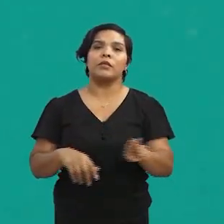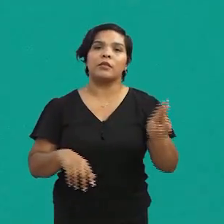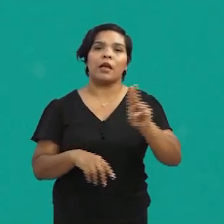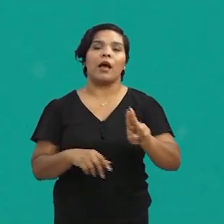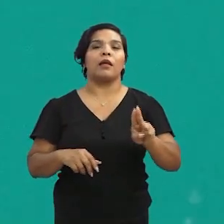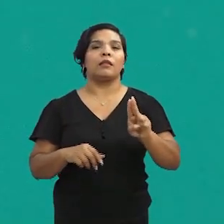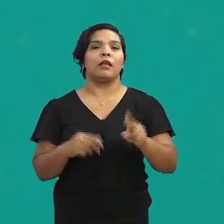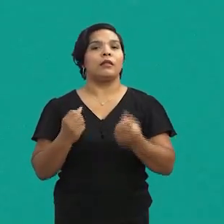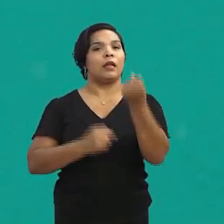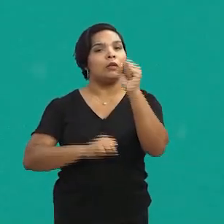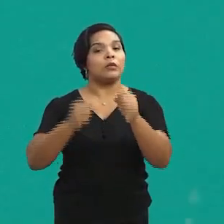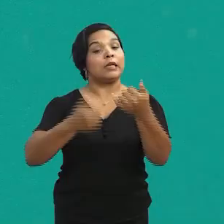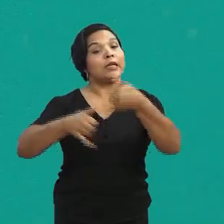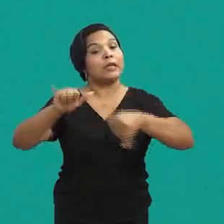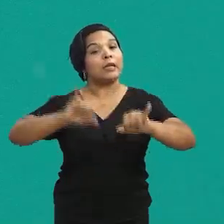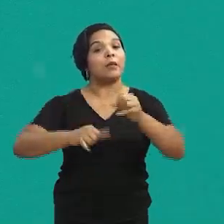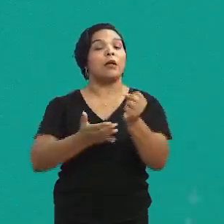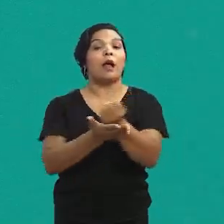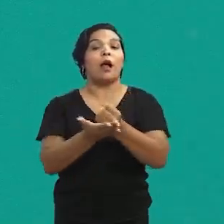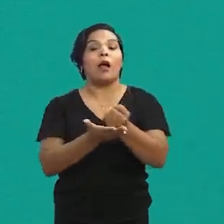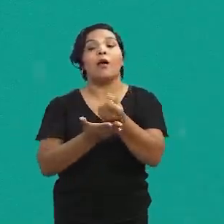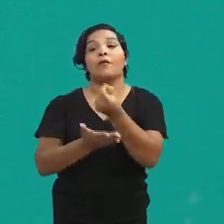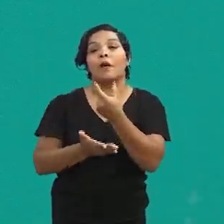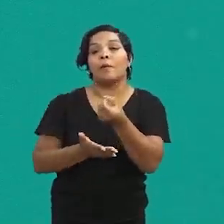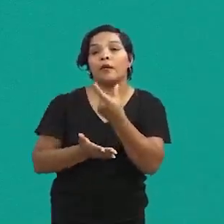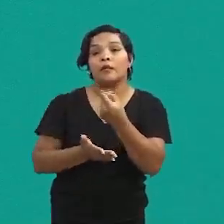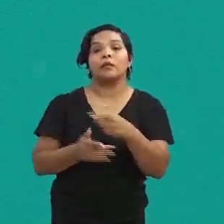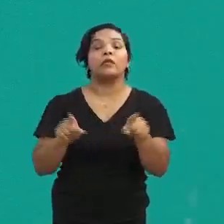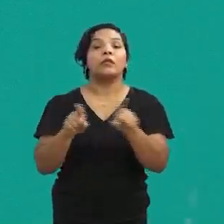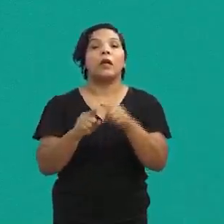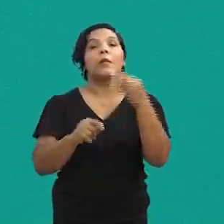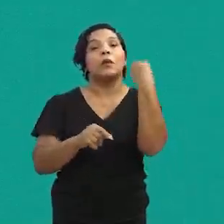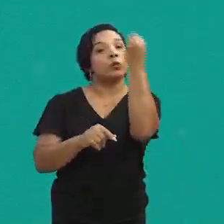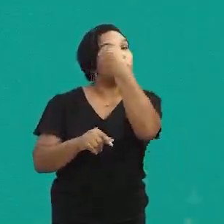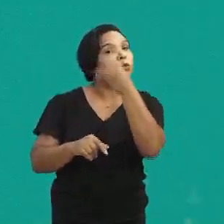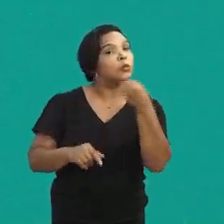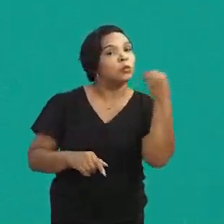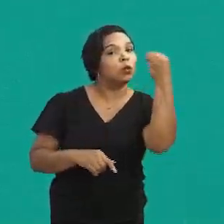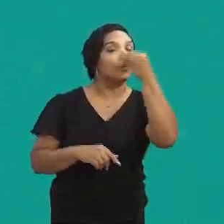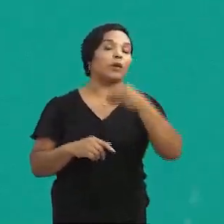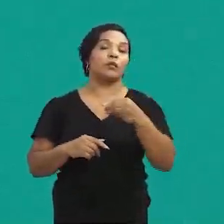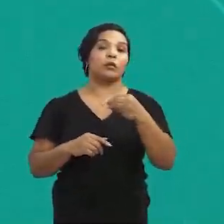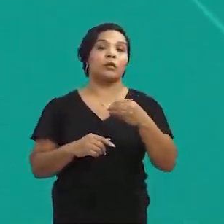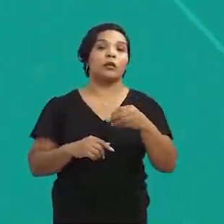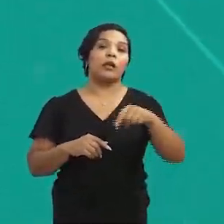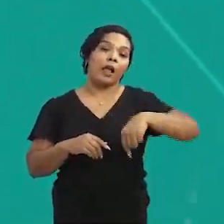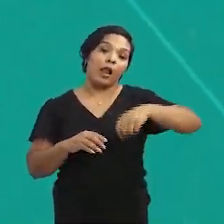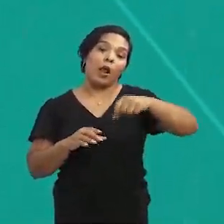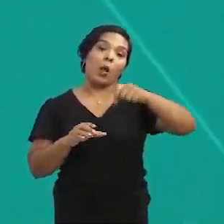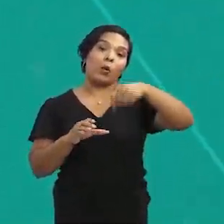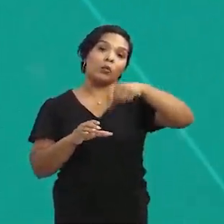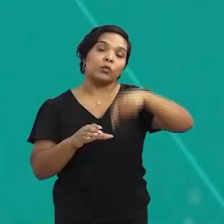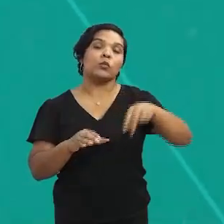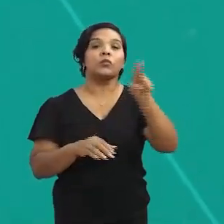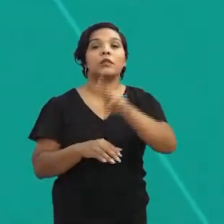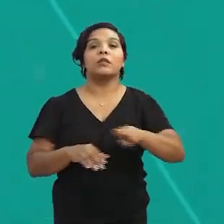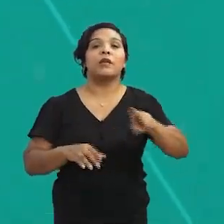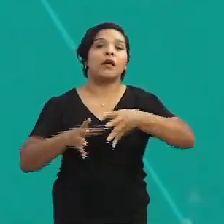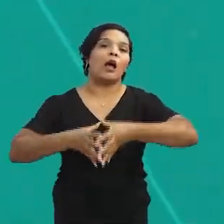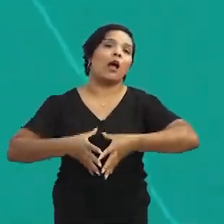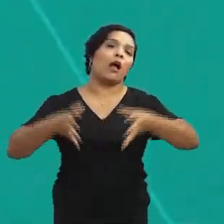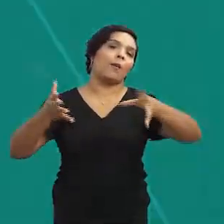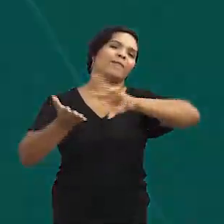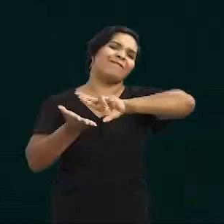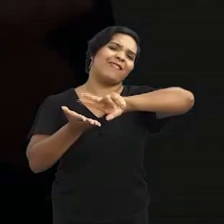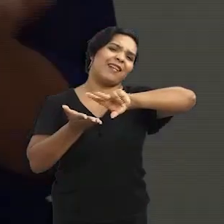pode ser utilizada na indústria química, na indústria farmacêutica, nos cosméticos, né? É uma cultura que ela é utilizada para fazer uma